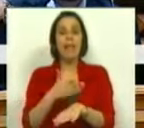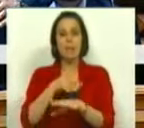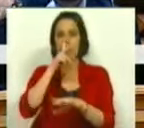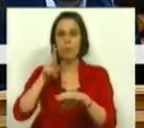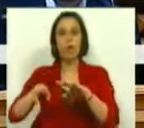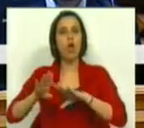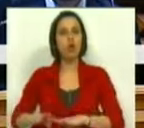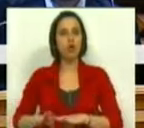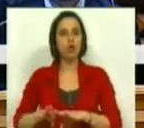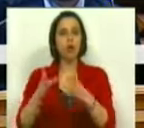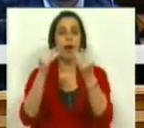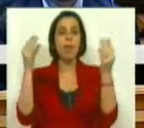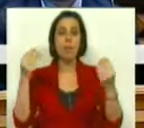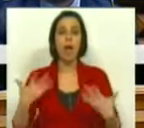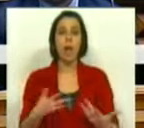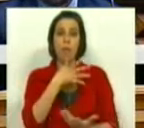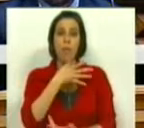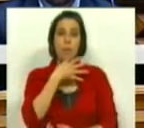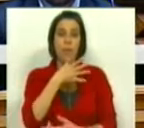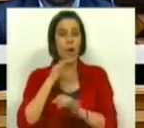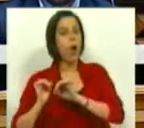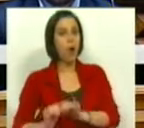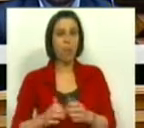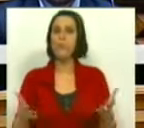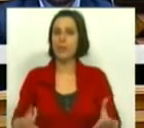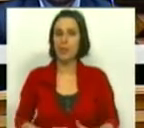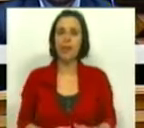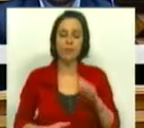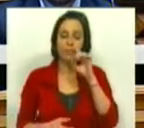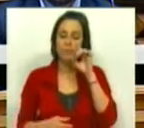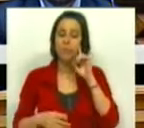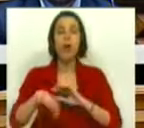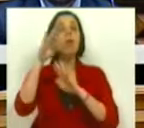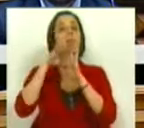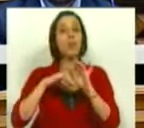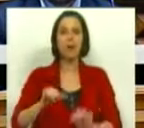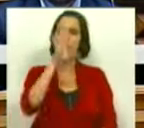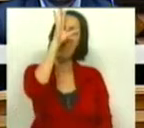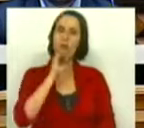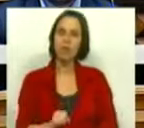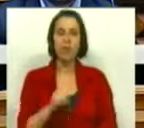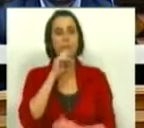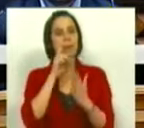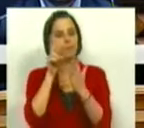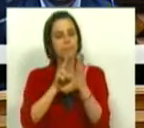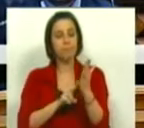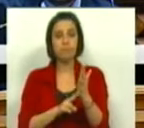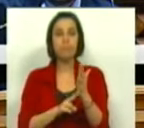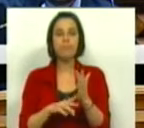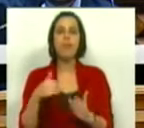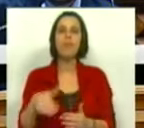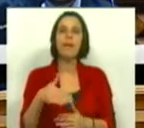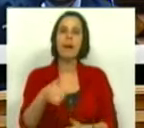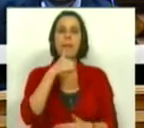antecipadas, também muito presente no discurso da oposição. No programa do Governo, pode ler-se que